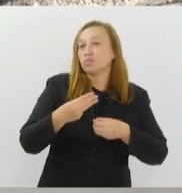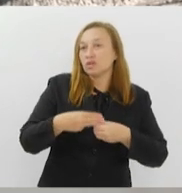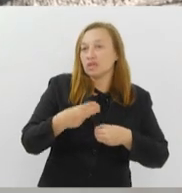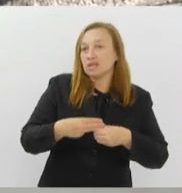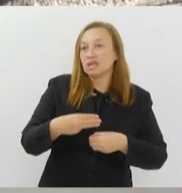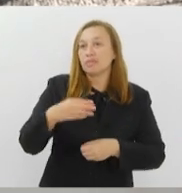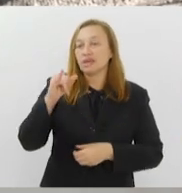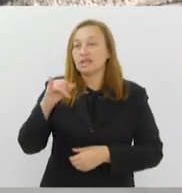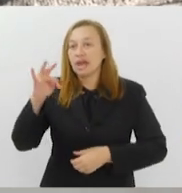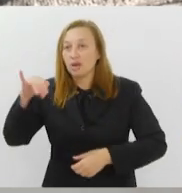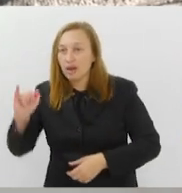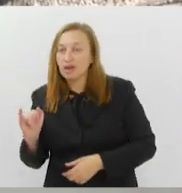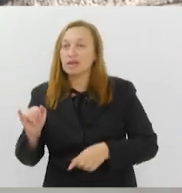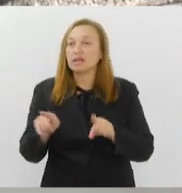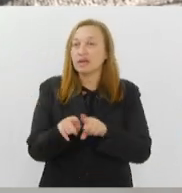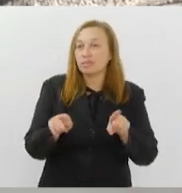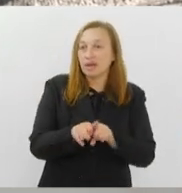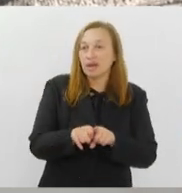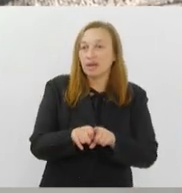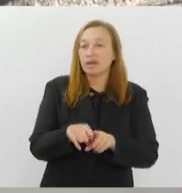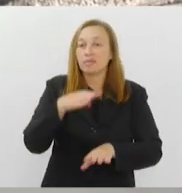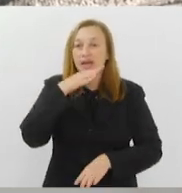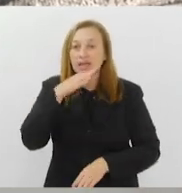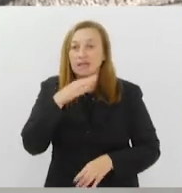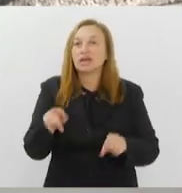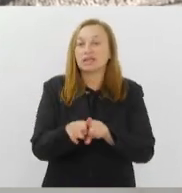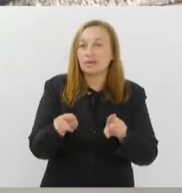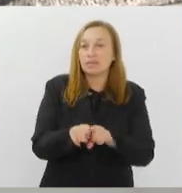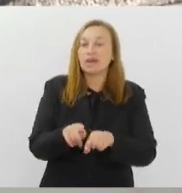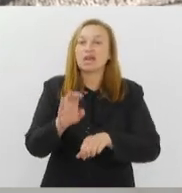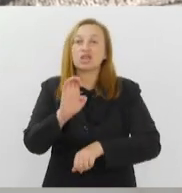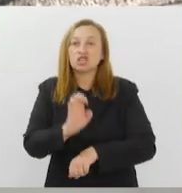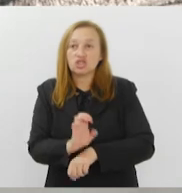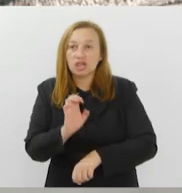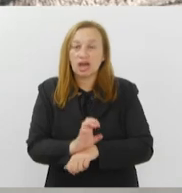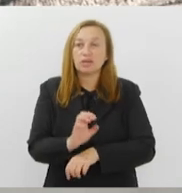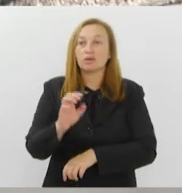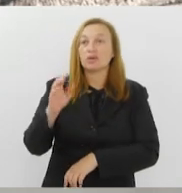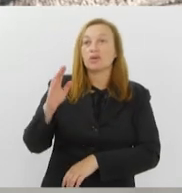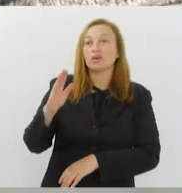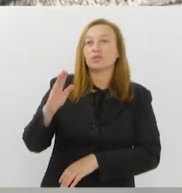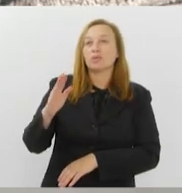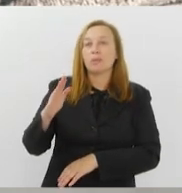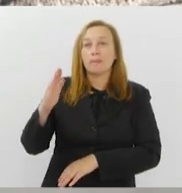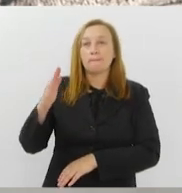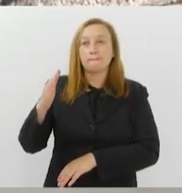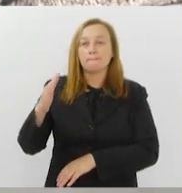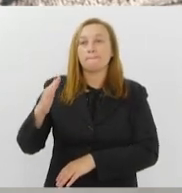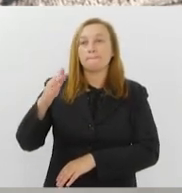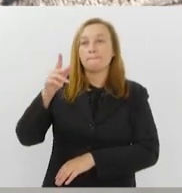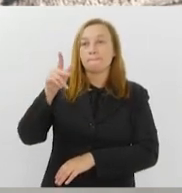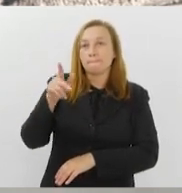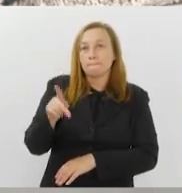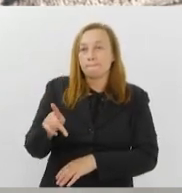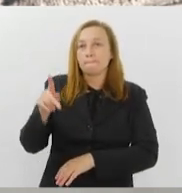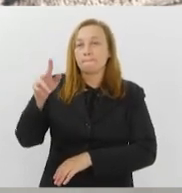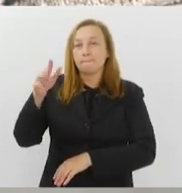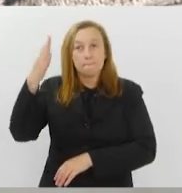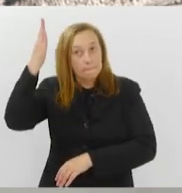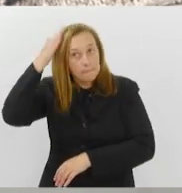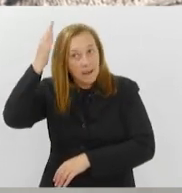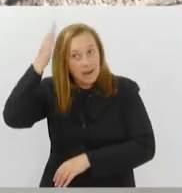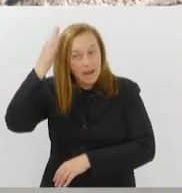e Mangaratiba, mas também atua em outros estados, como o Estado do Pará, Minas Gerais e Espírito Santo. Hoje a gente conversa com a gestora desse projeto